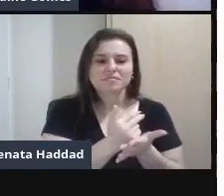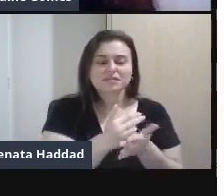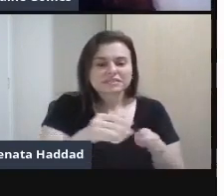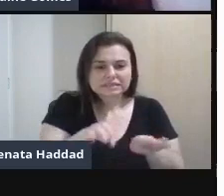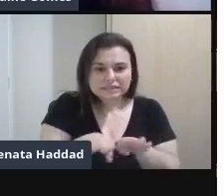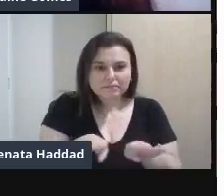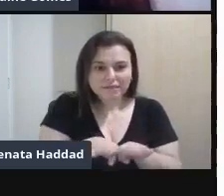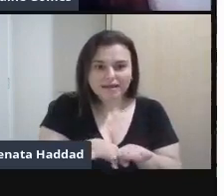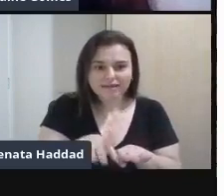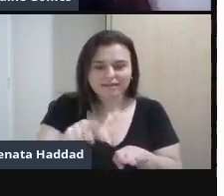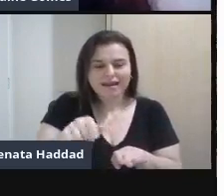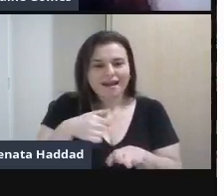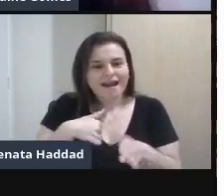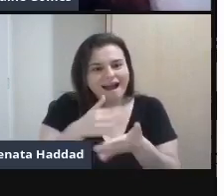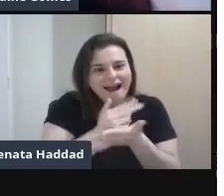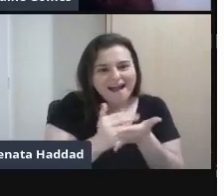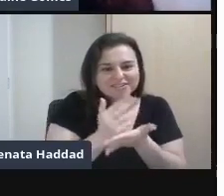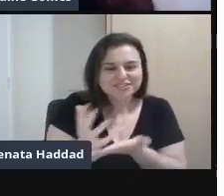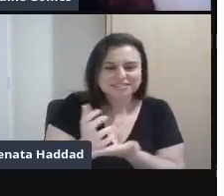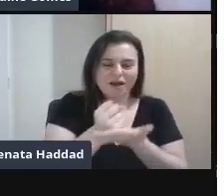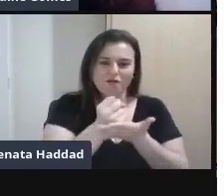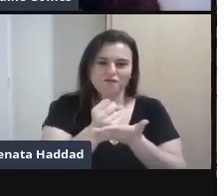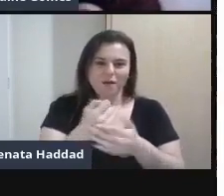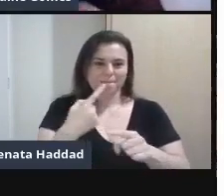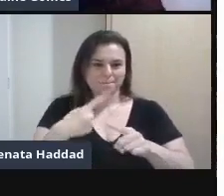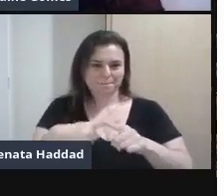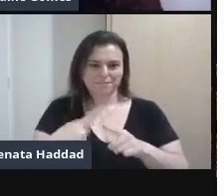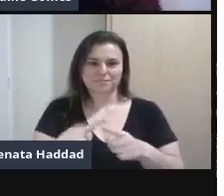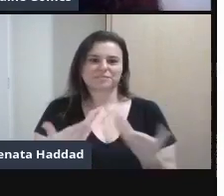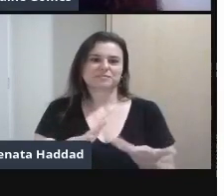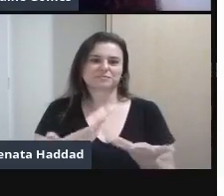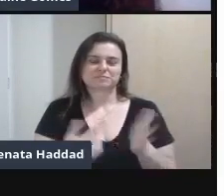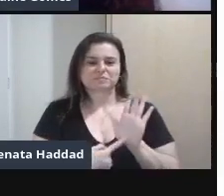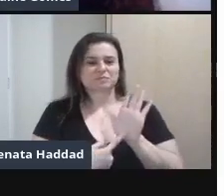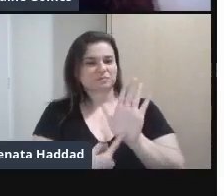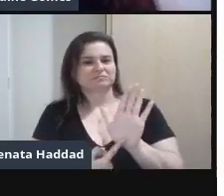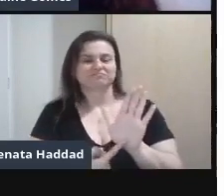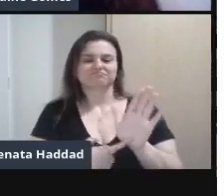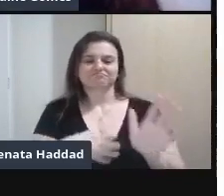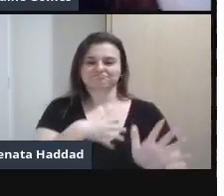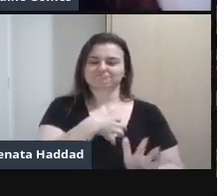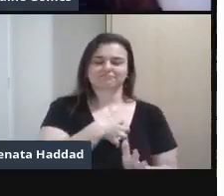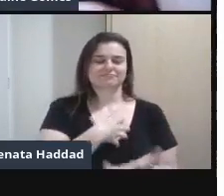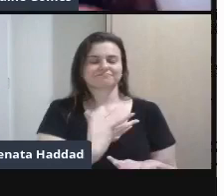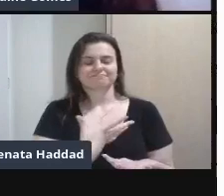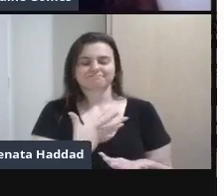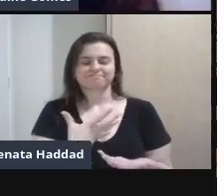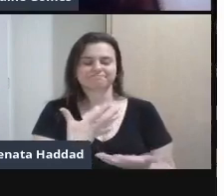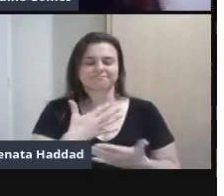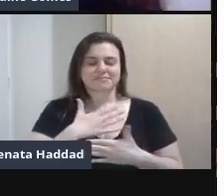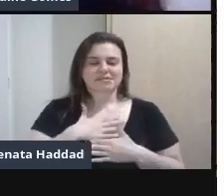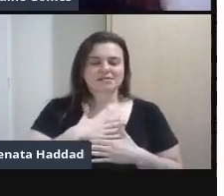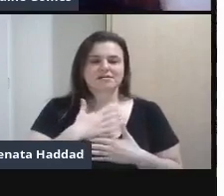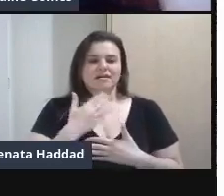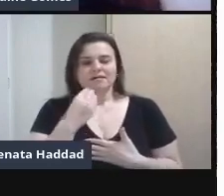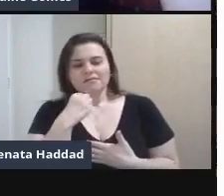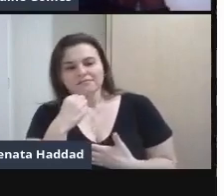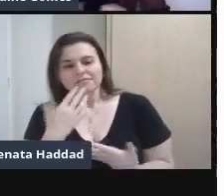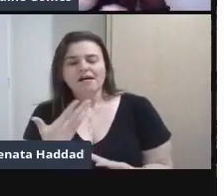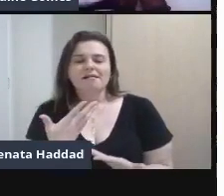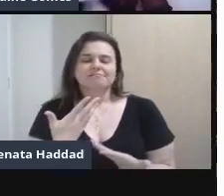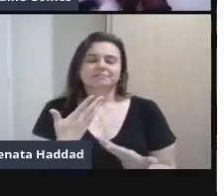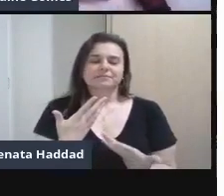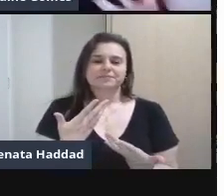salva Porque ela Vem também De um estado Físico Também debilitar E por E por ter Esse